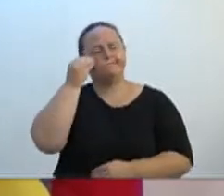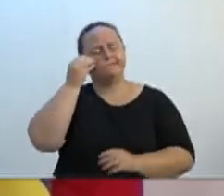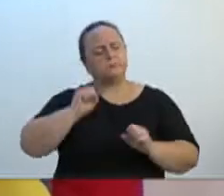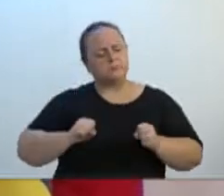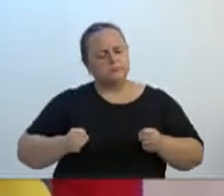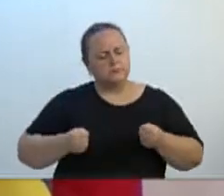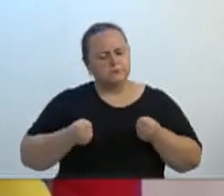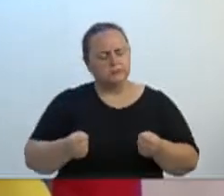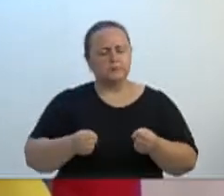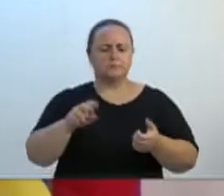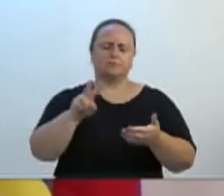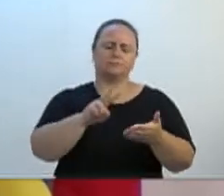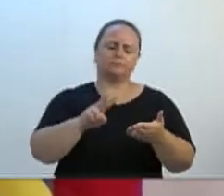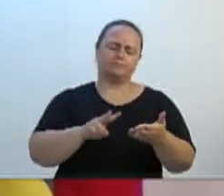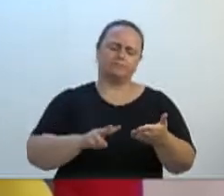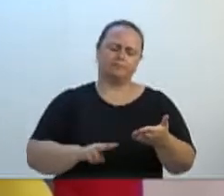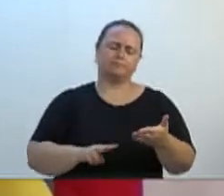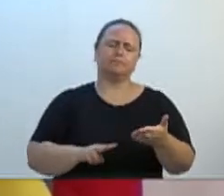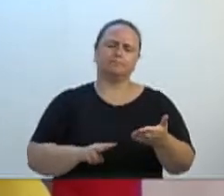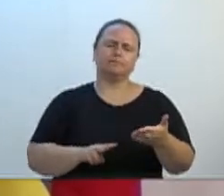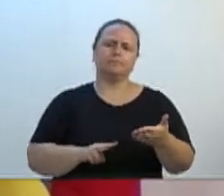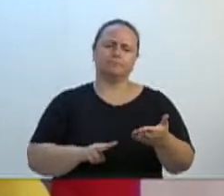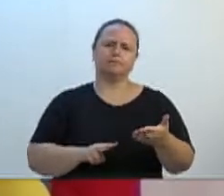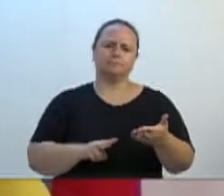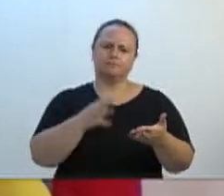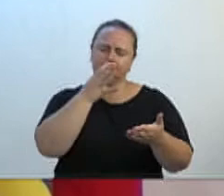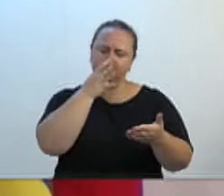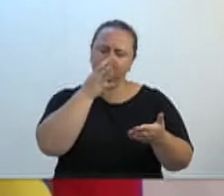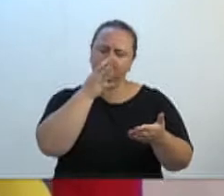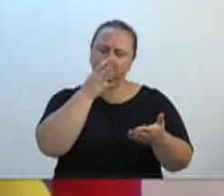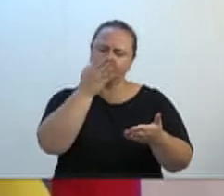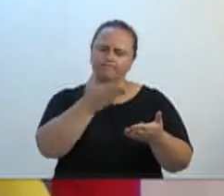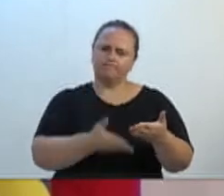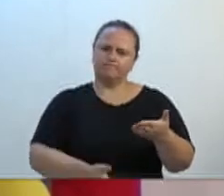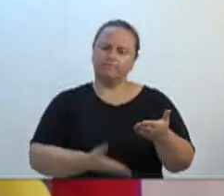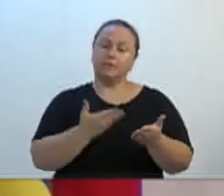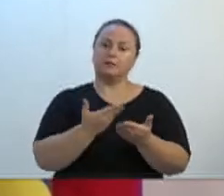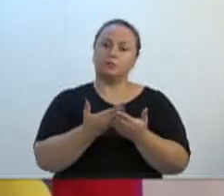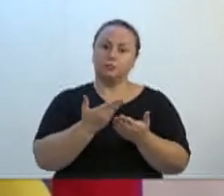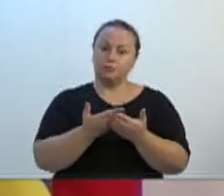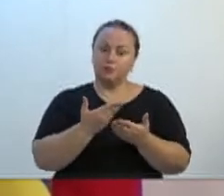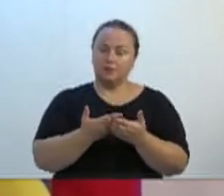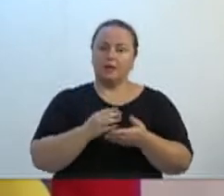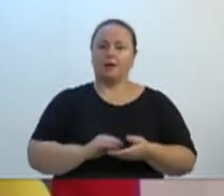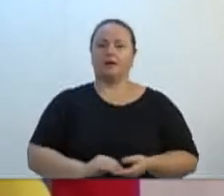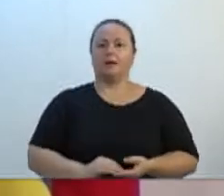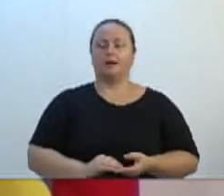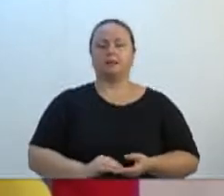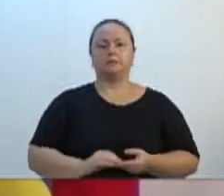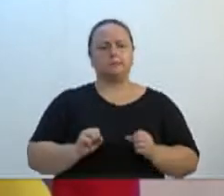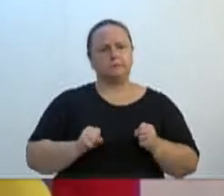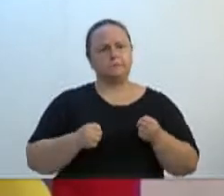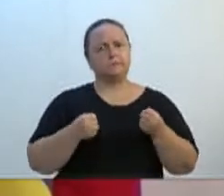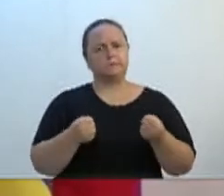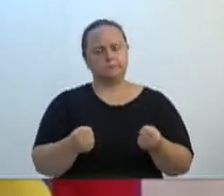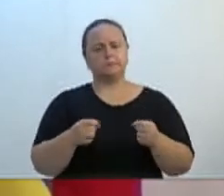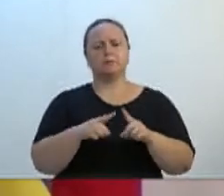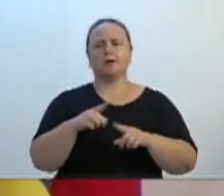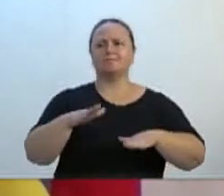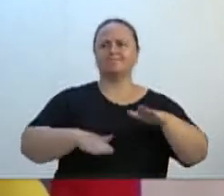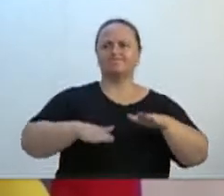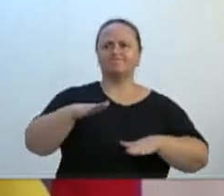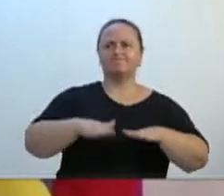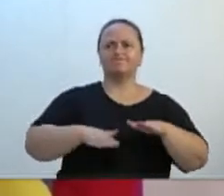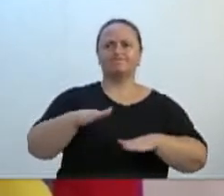que nos é de praxe no nosso trabalho aqui, observar, estudar, se debruçar em cima, muitas vezes a gente acaba tendo